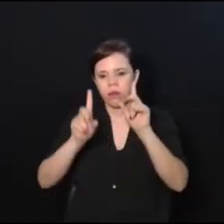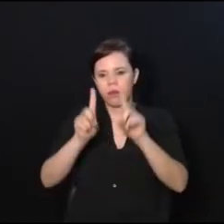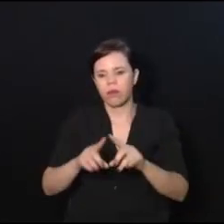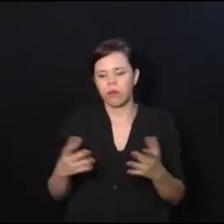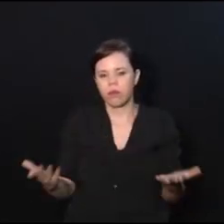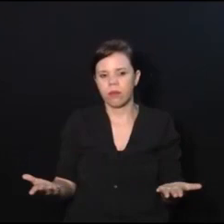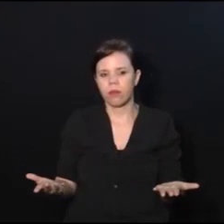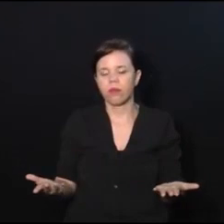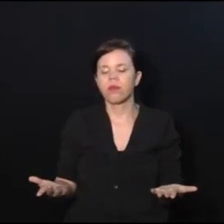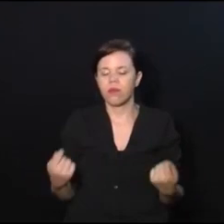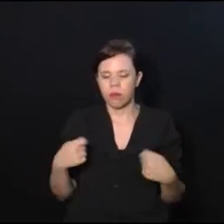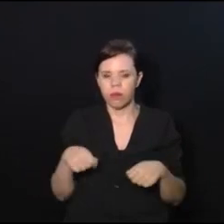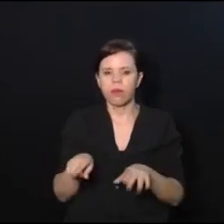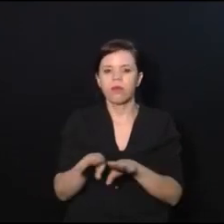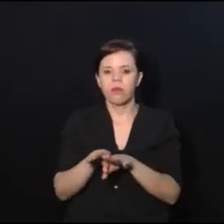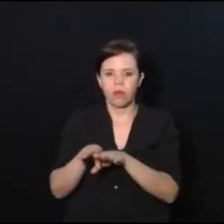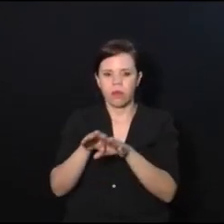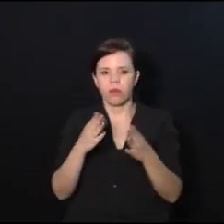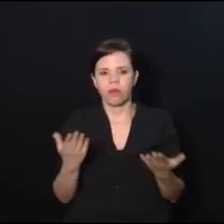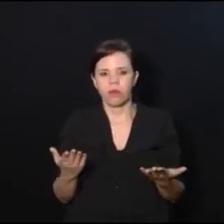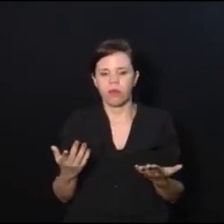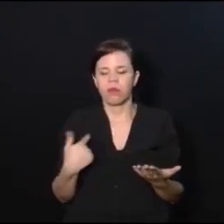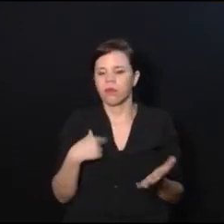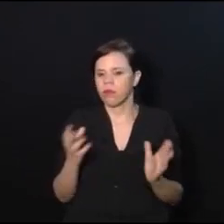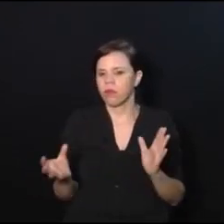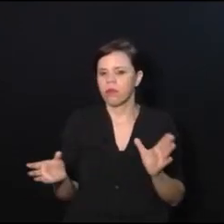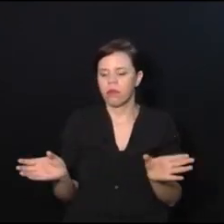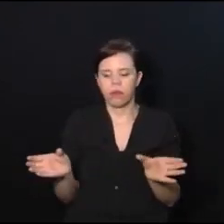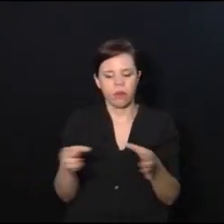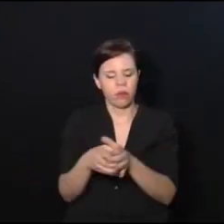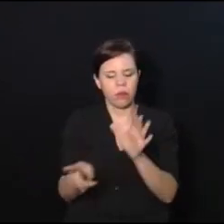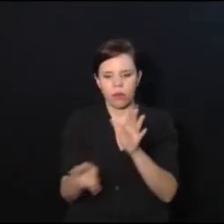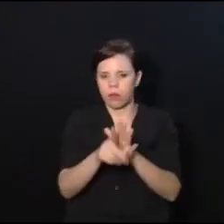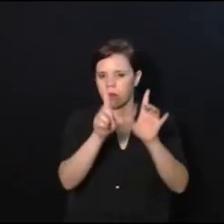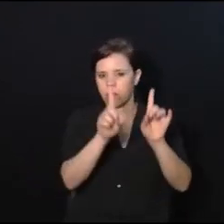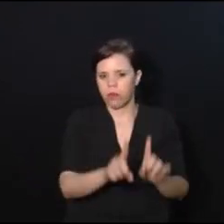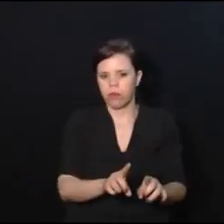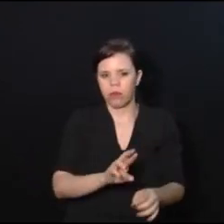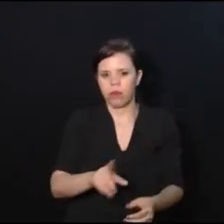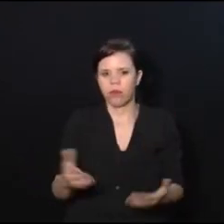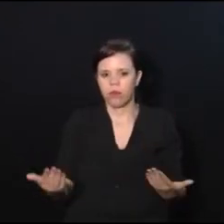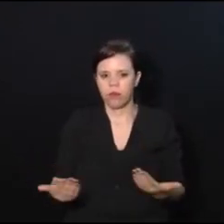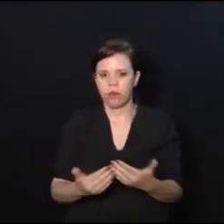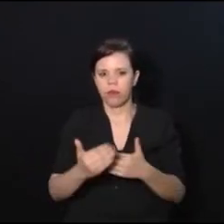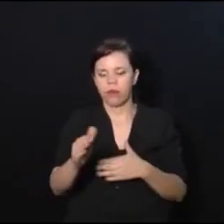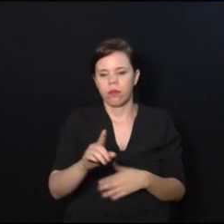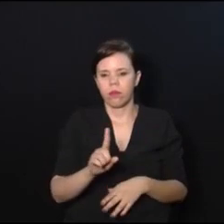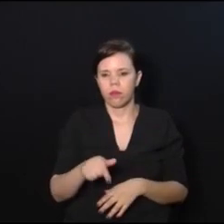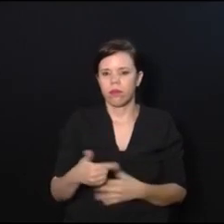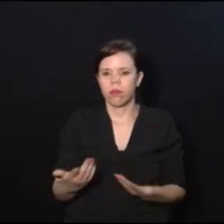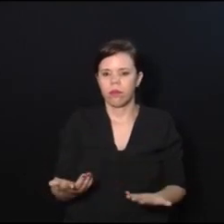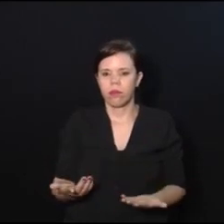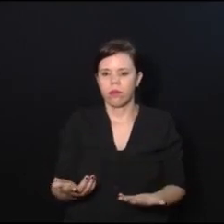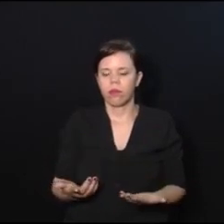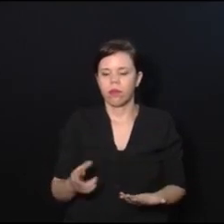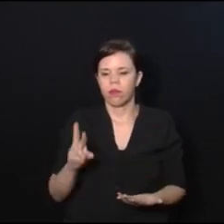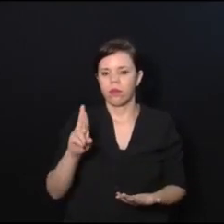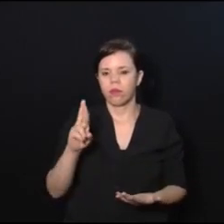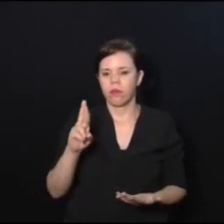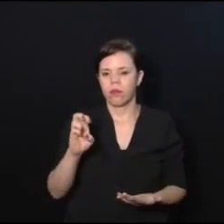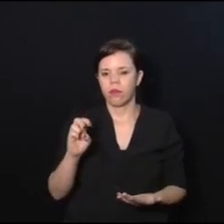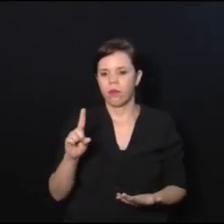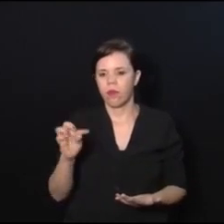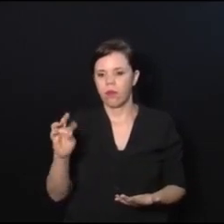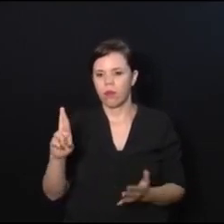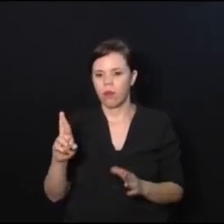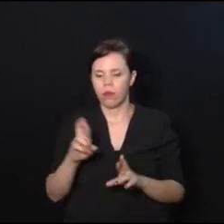diferente. Ele, curiosamente, não é de comissão de pessoa com deficiência. Hoje em dia, ele está, por exemplo, como relator do PL